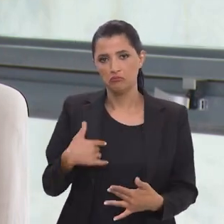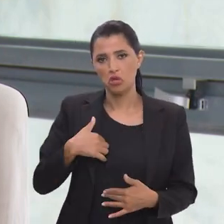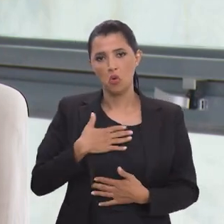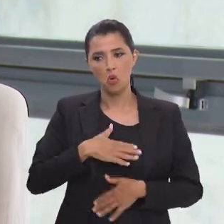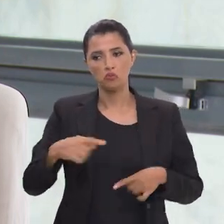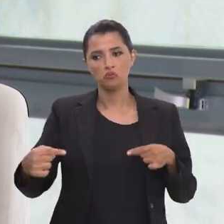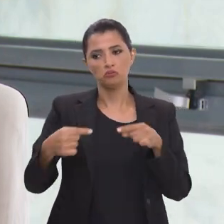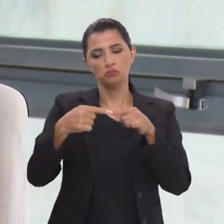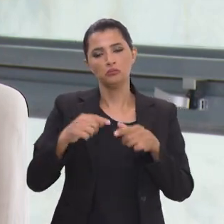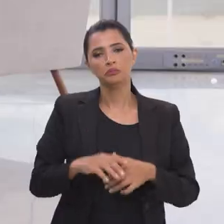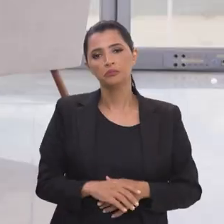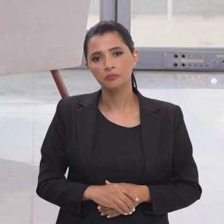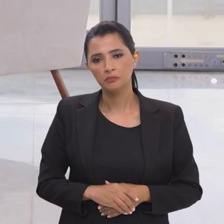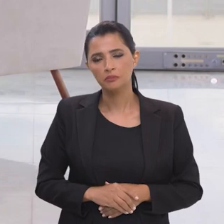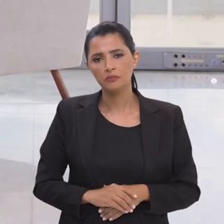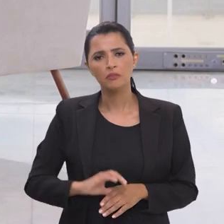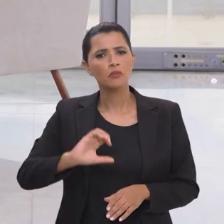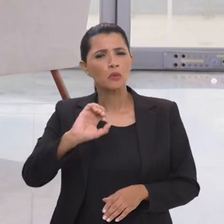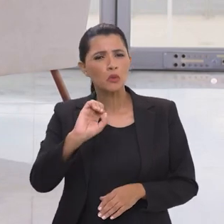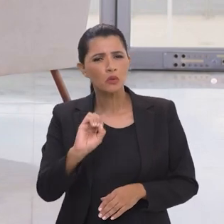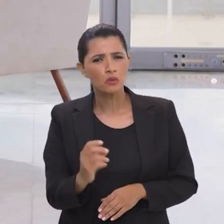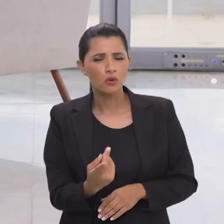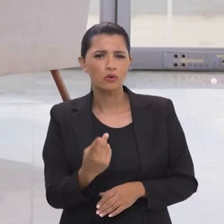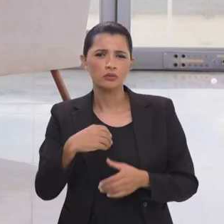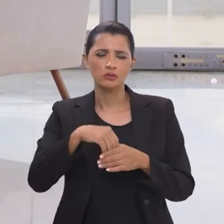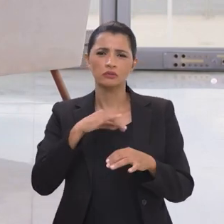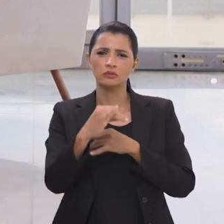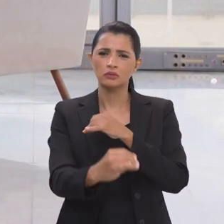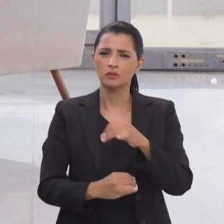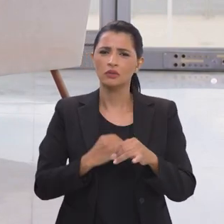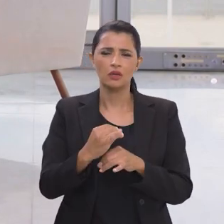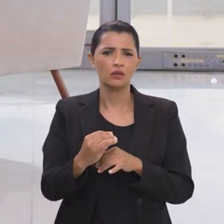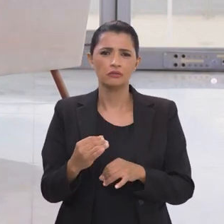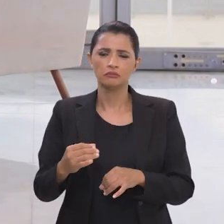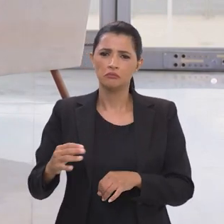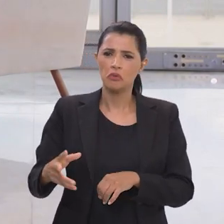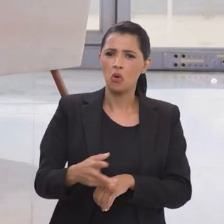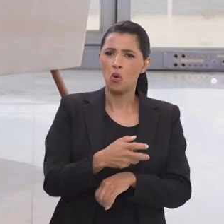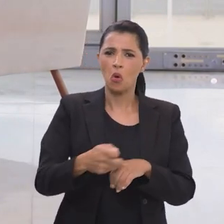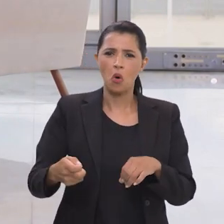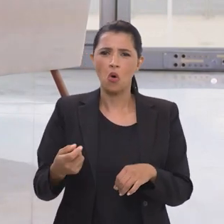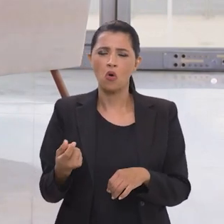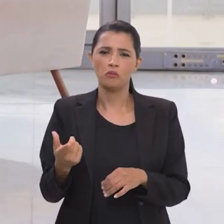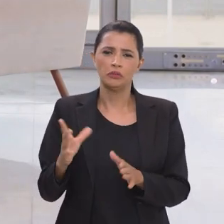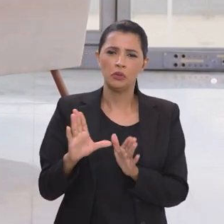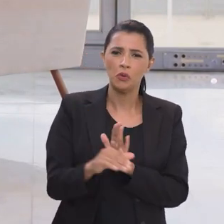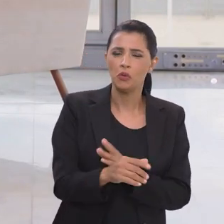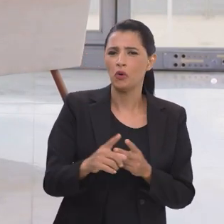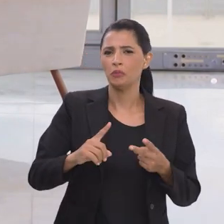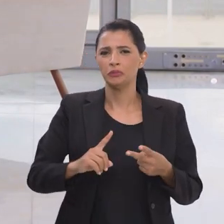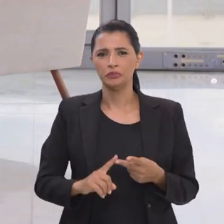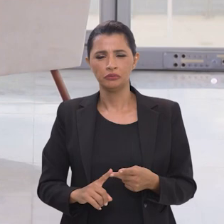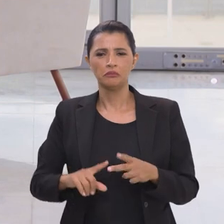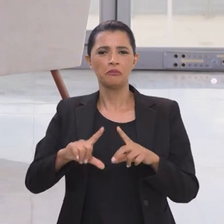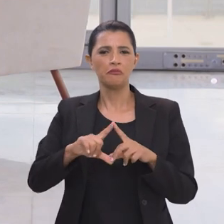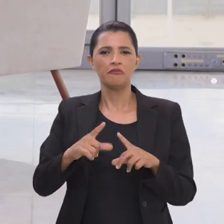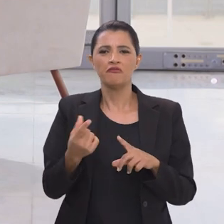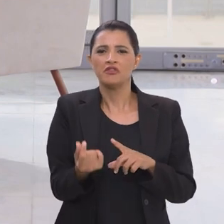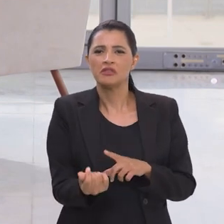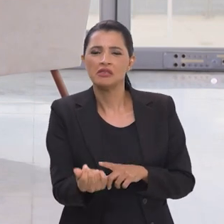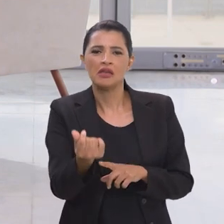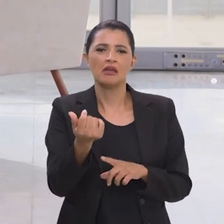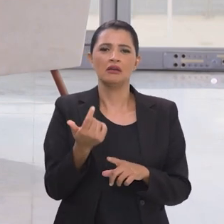gosto nesse desenho ou a quantidade de golpes na internet pirâmides financeiras